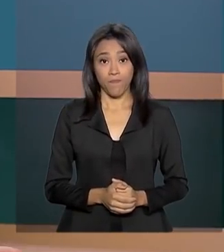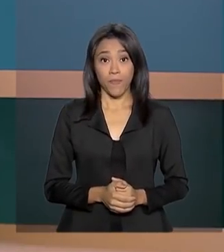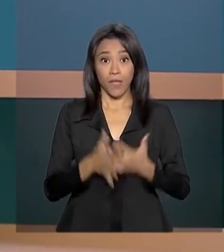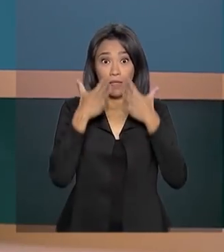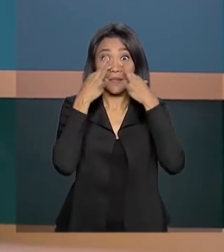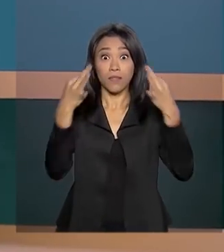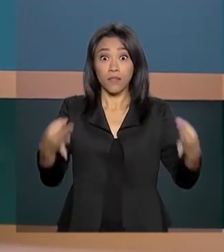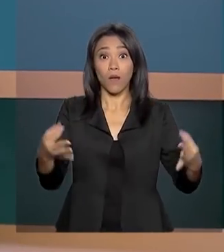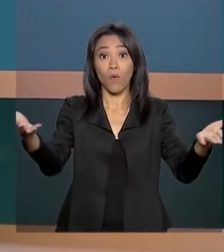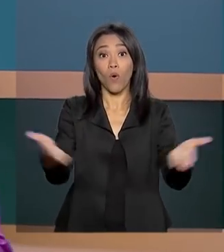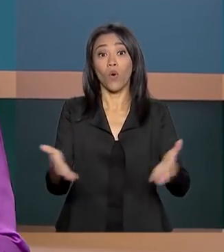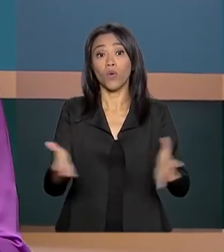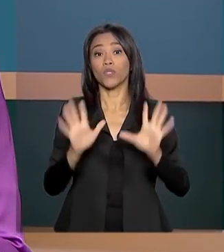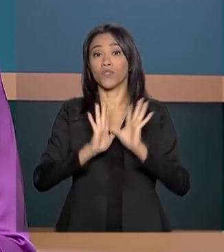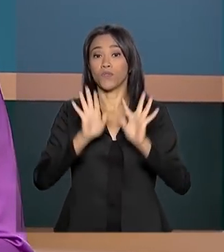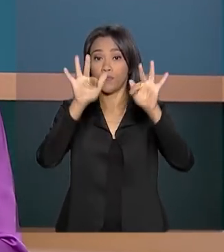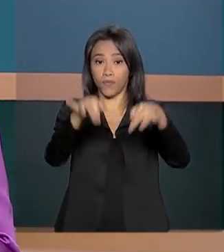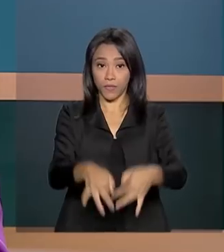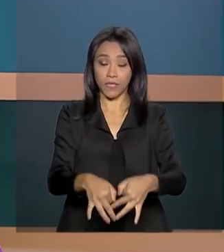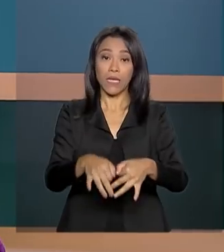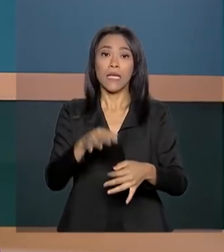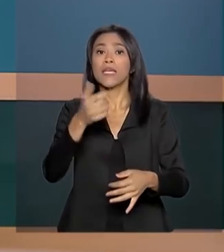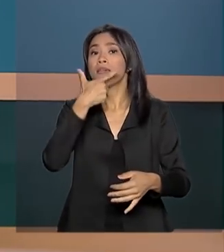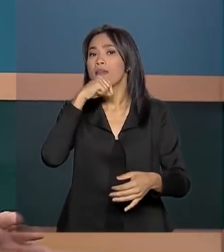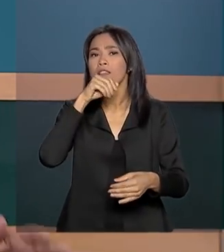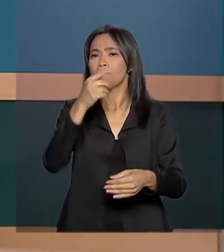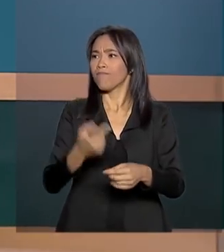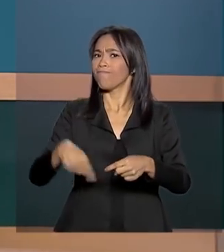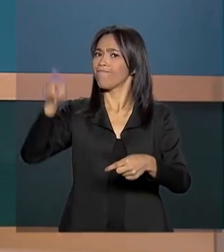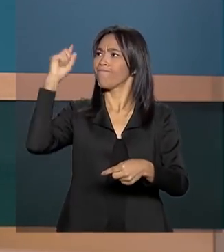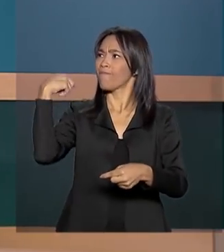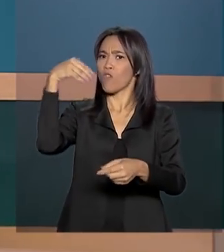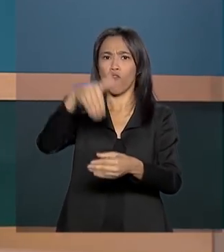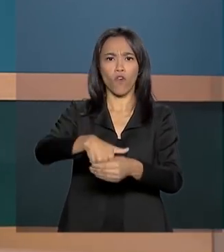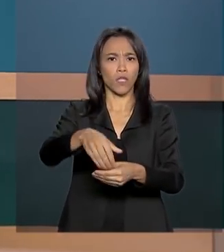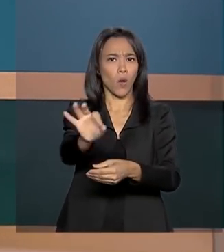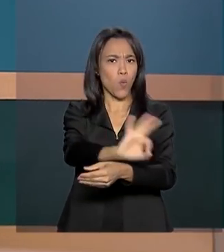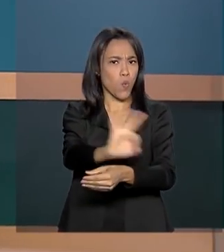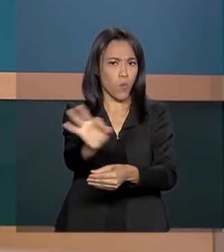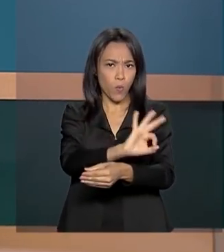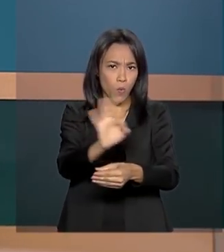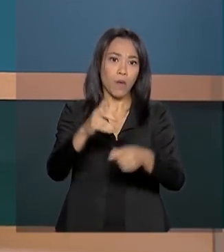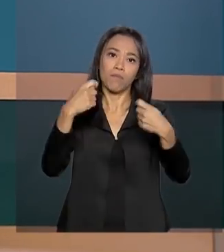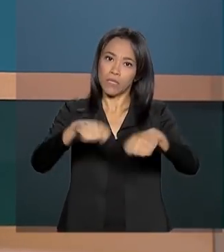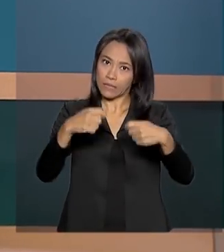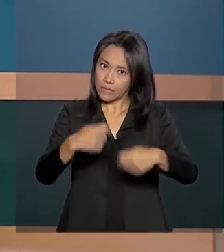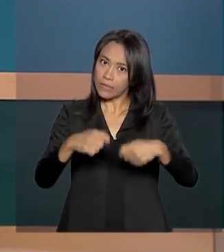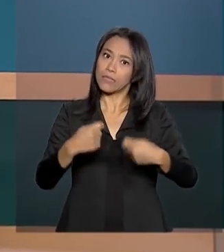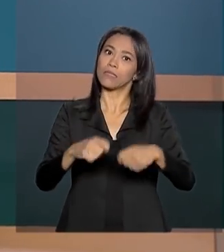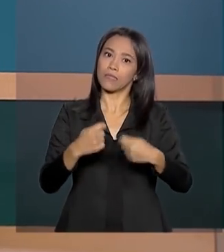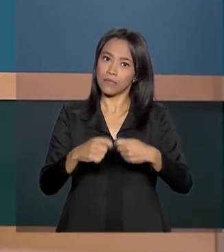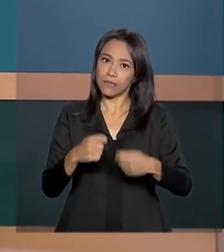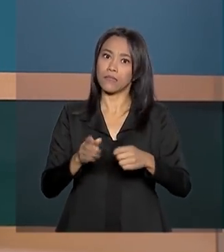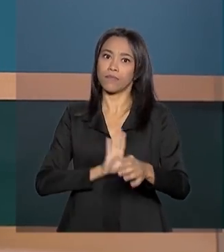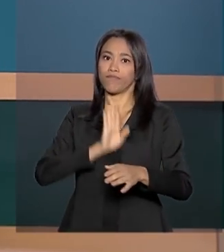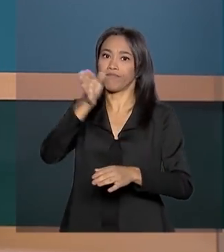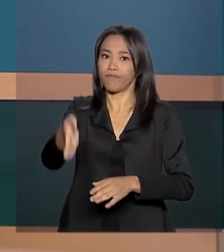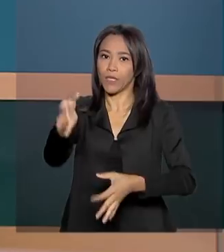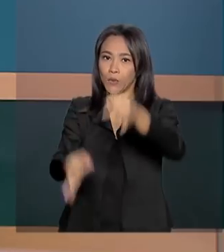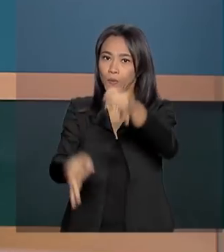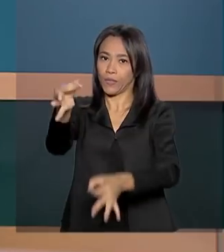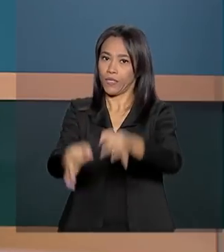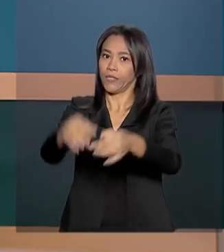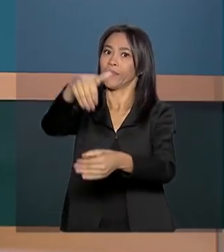E atenção, termina hoje o prazo para que eleitores que não votaram nem justificaram nas eleições regularizem a situação junto à justiça eleitoral.